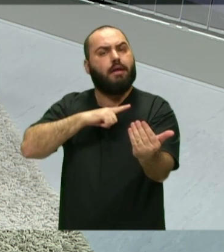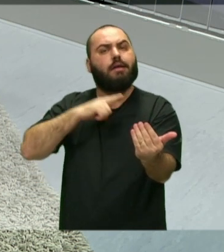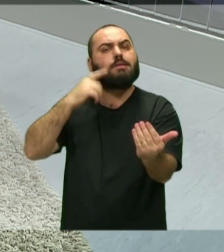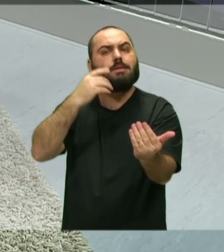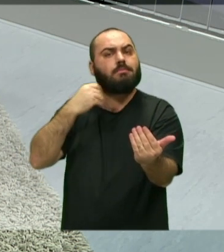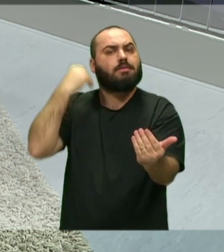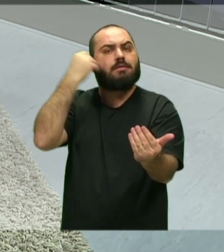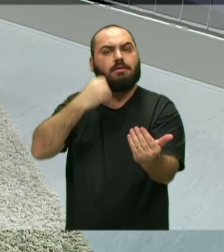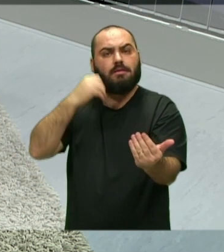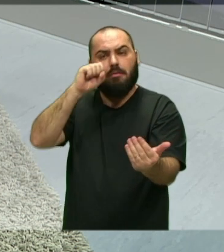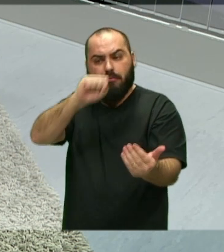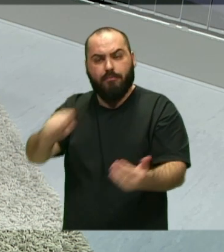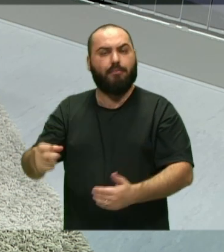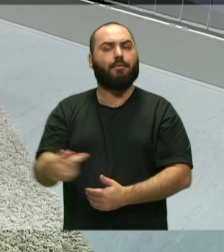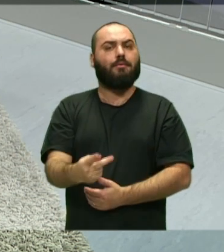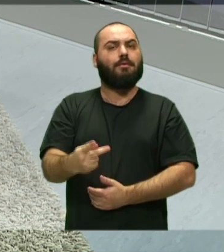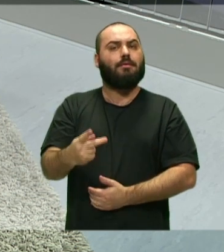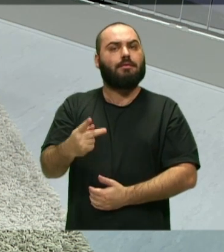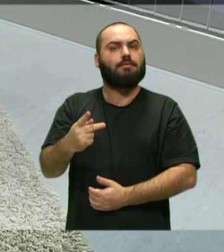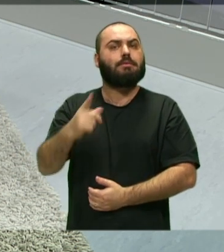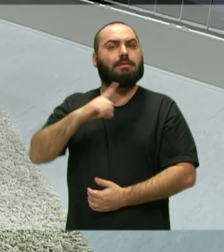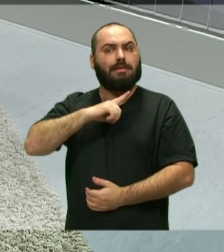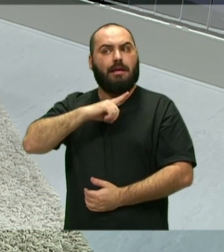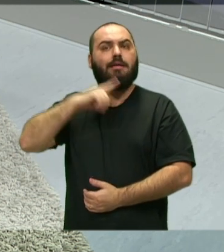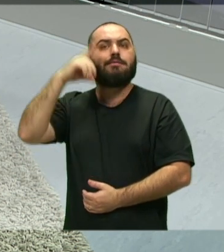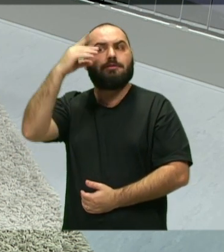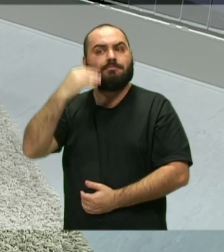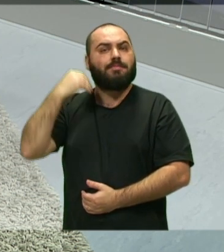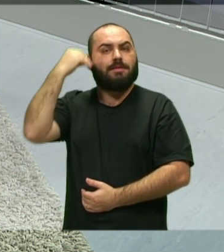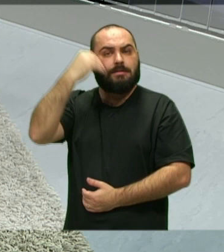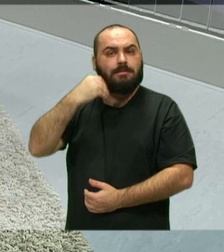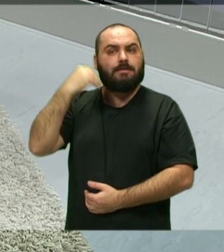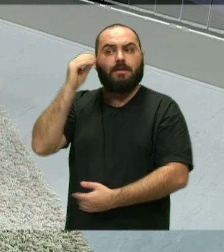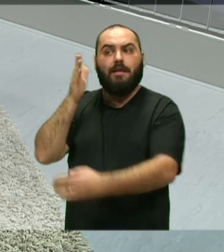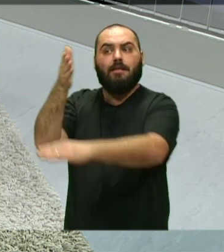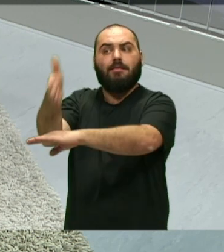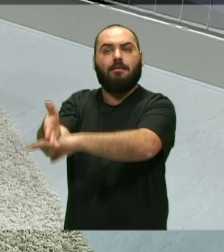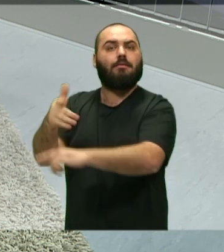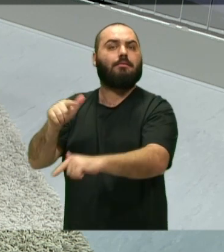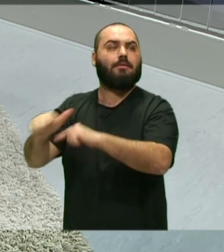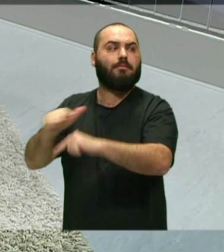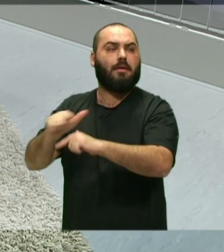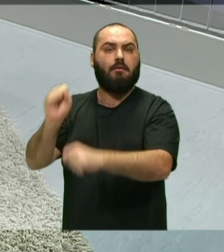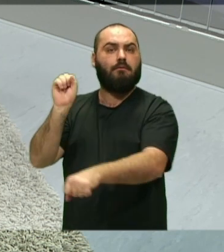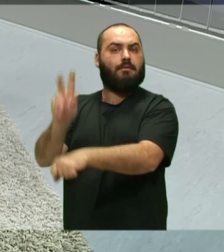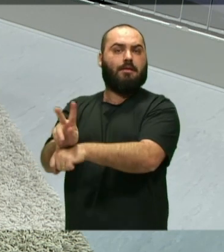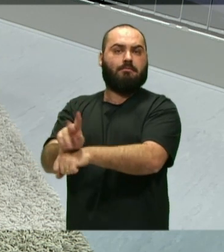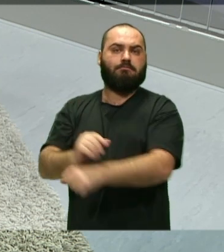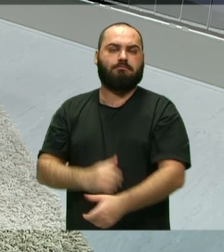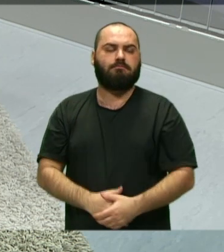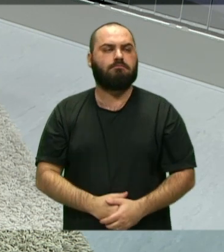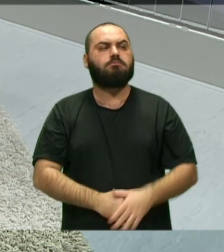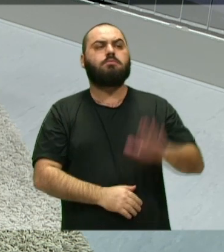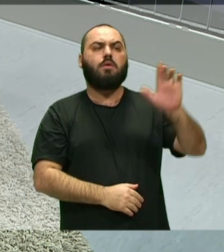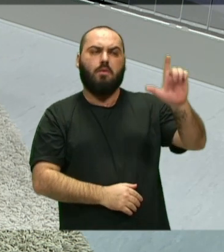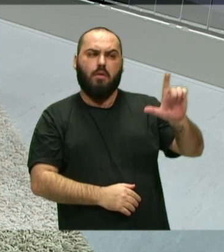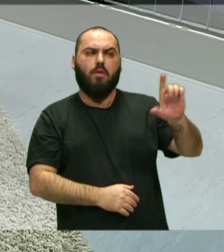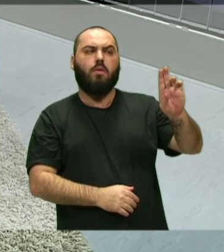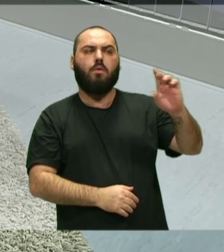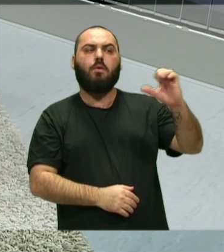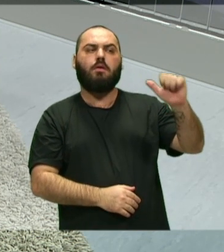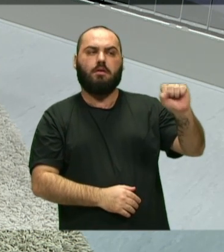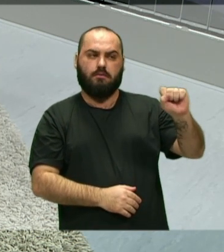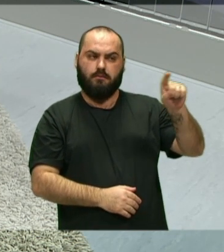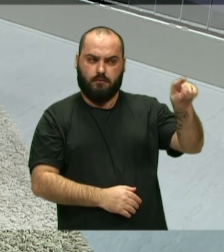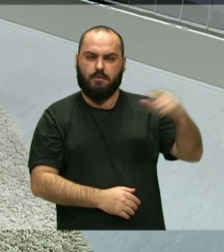grande oportunidade de ter uma experiência antes de entrar no mercado de trabalho. Lucas, você vai germinar essa sementinha